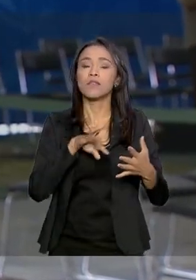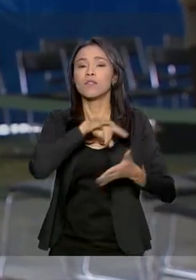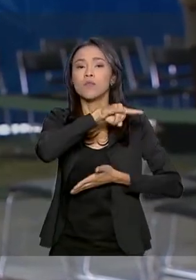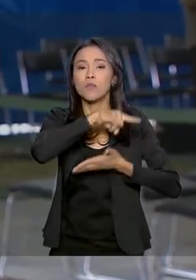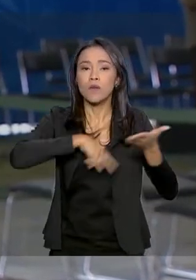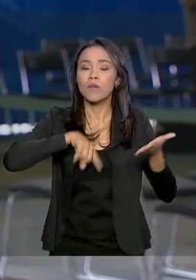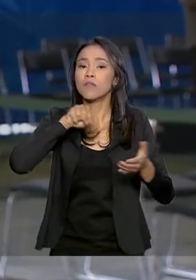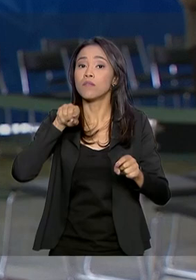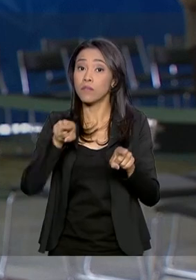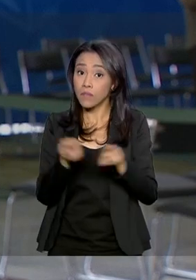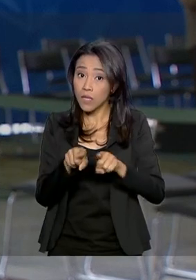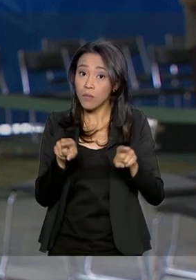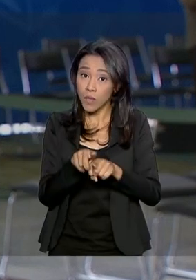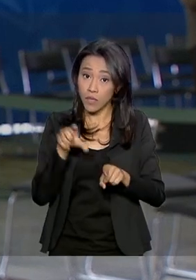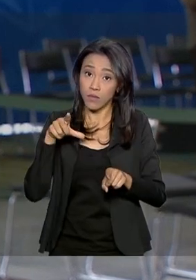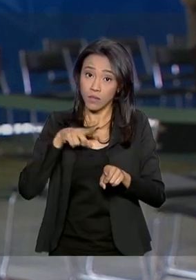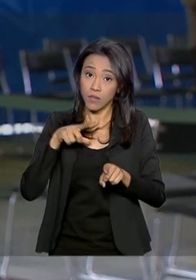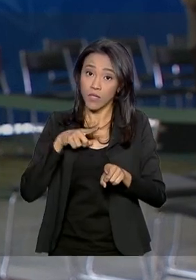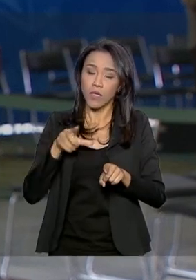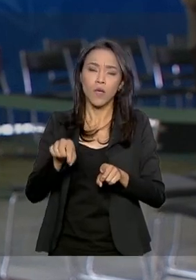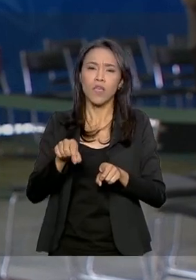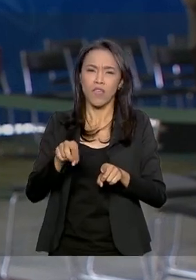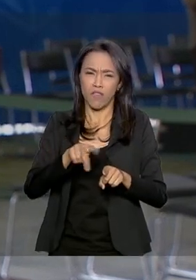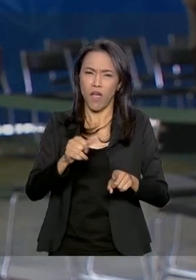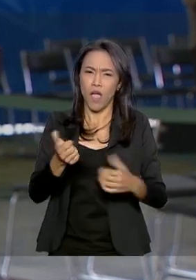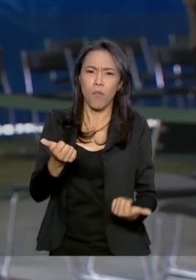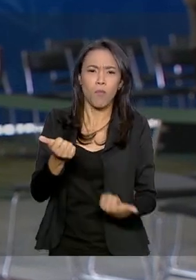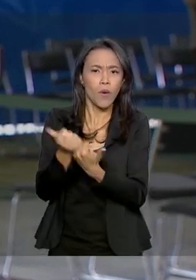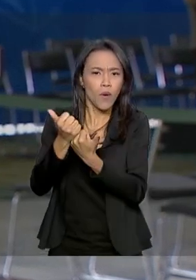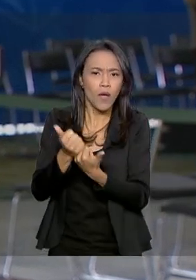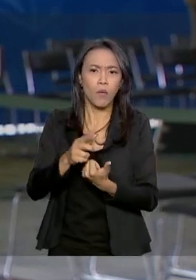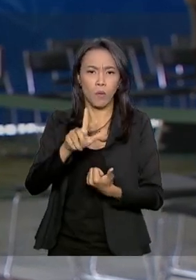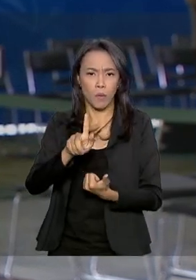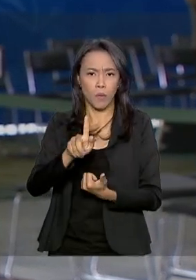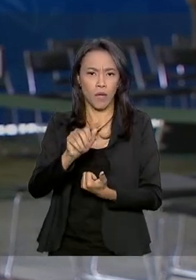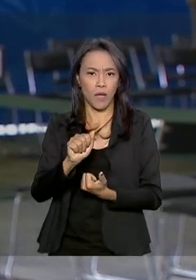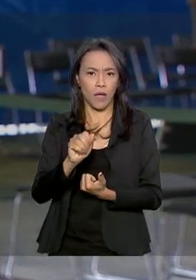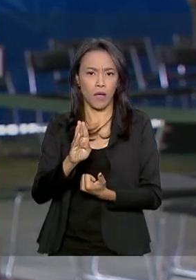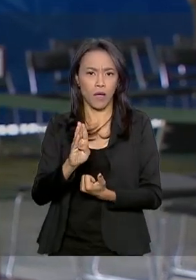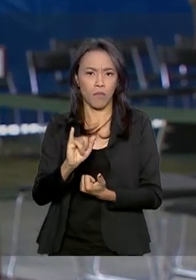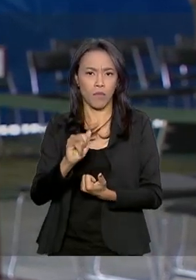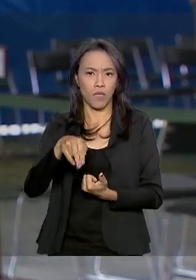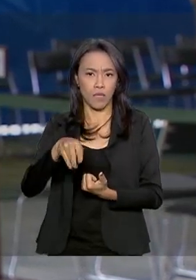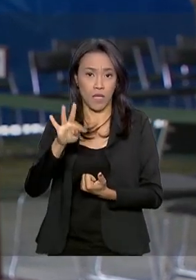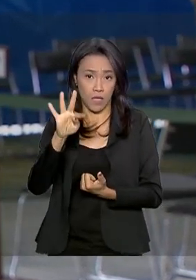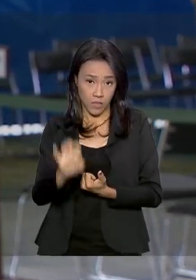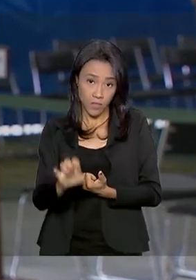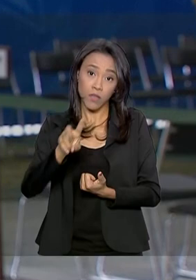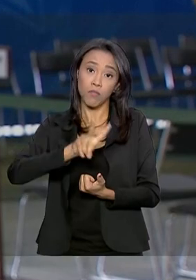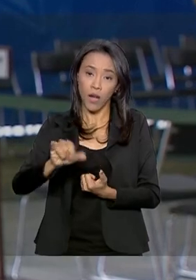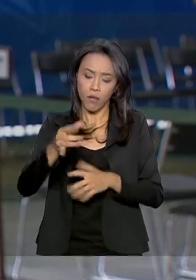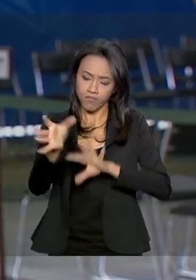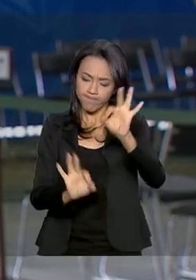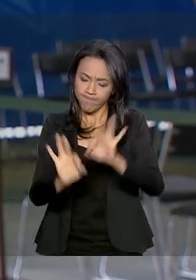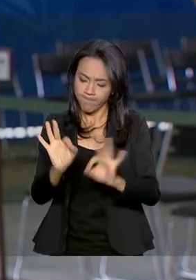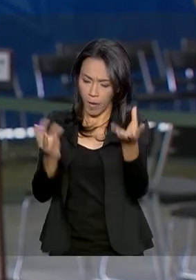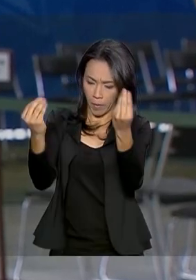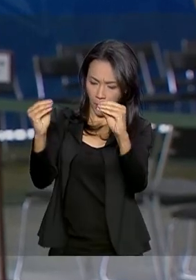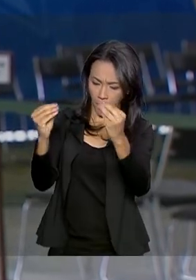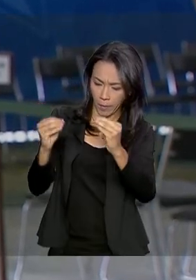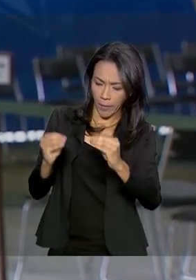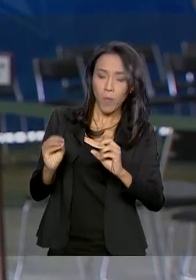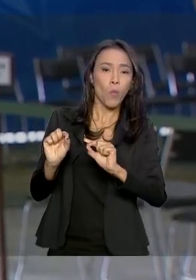de Governança das Forças-Tarefas, que vai apoiar, monitorar e direcionar as ações. Tudo isso